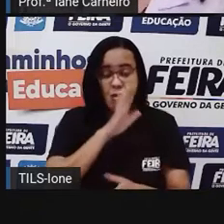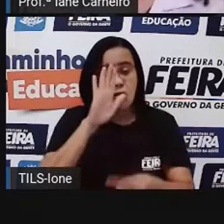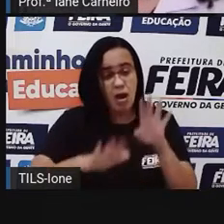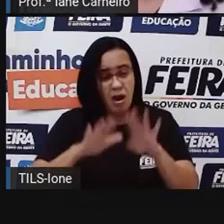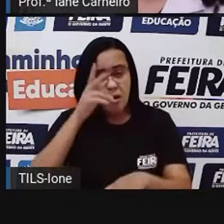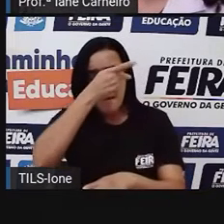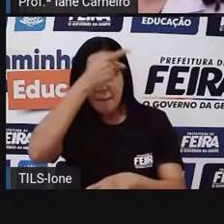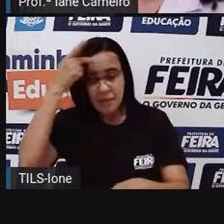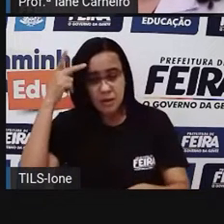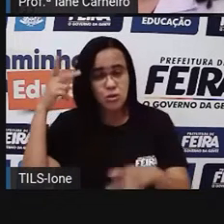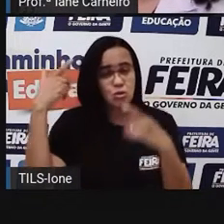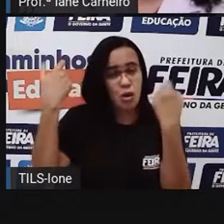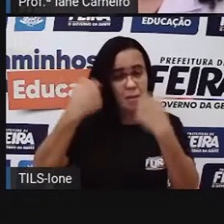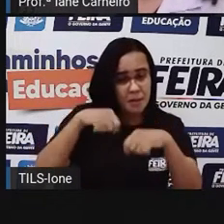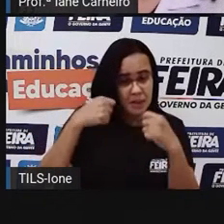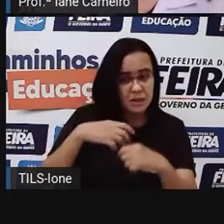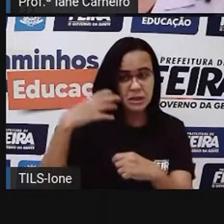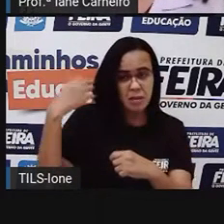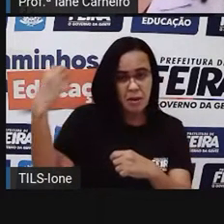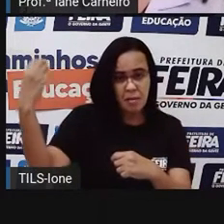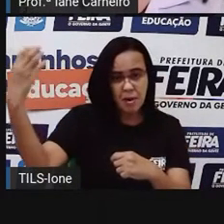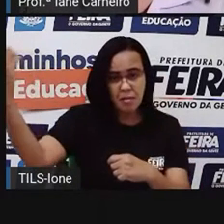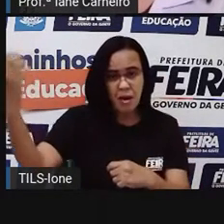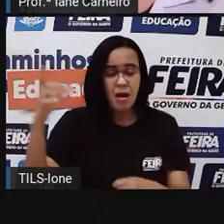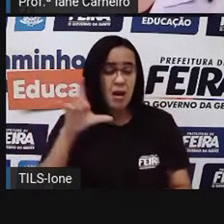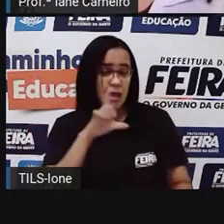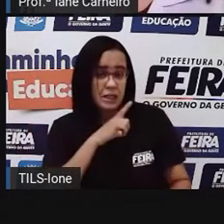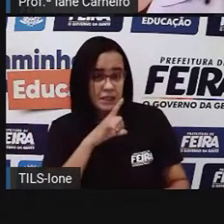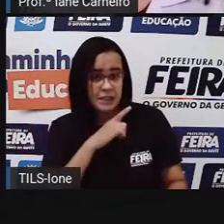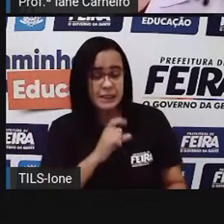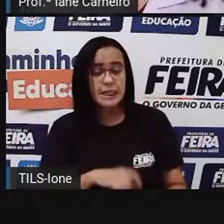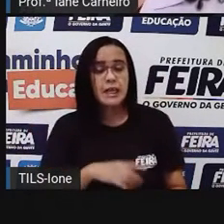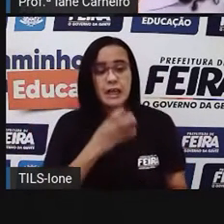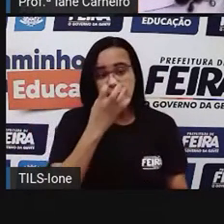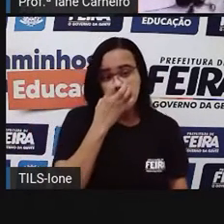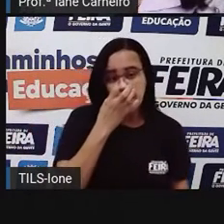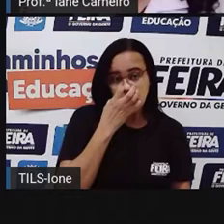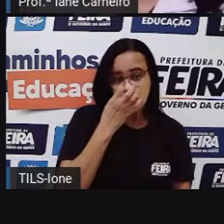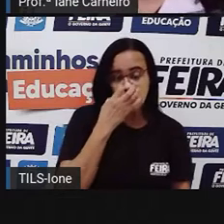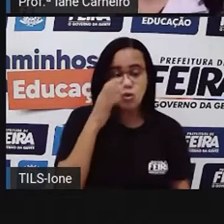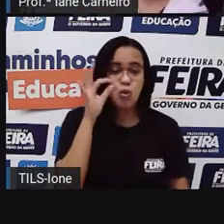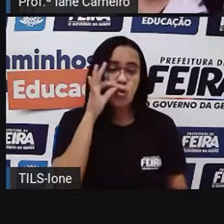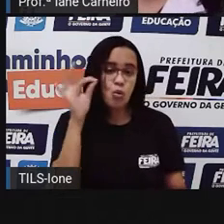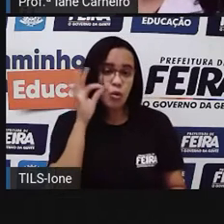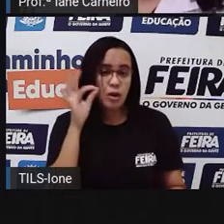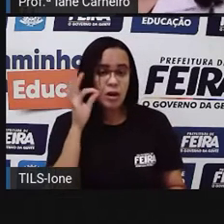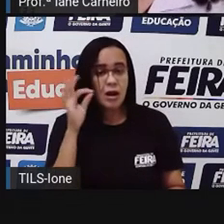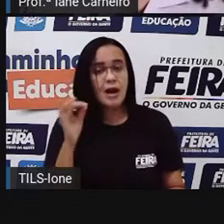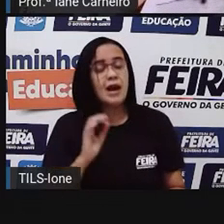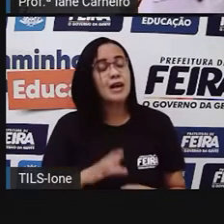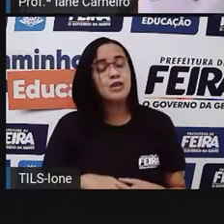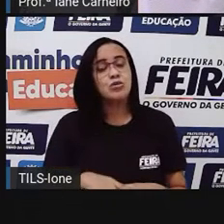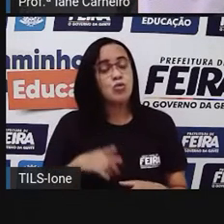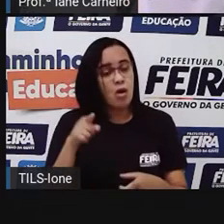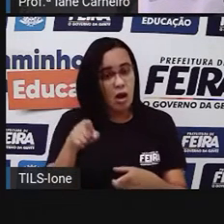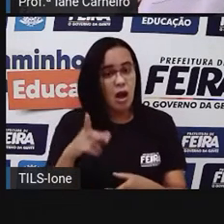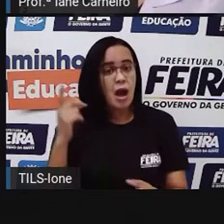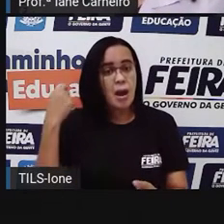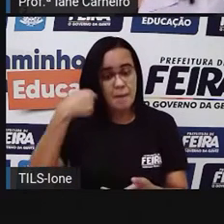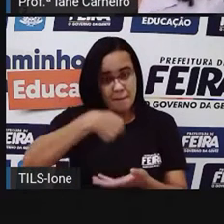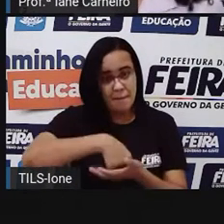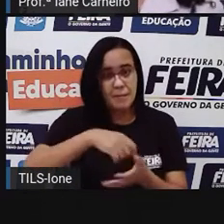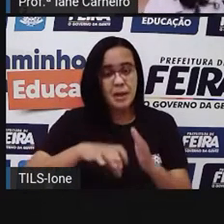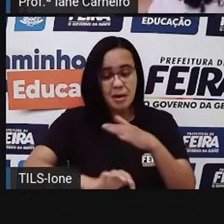né? E aí tem um pet, tem um cachorrinho ou um gato, eles contratam os serviços dessas empresas, né? E elas têm toda uma